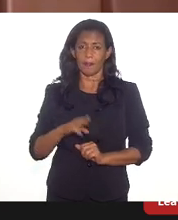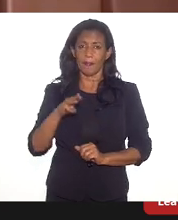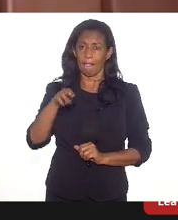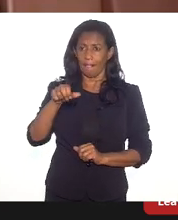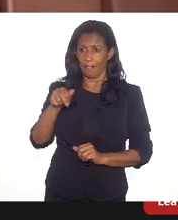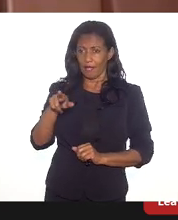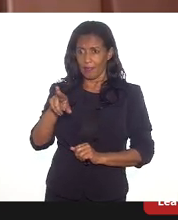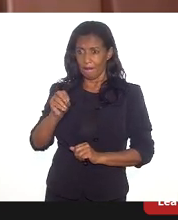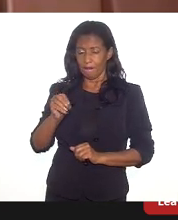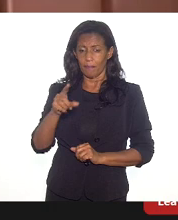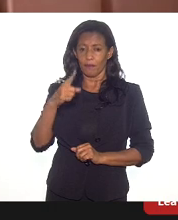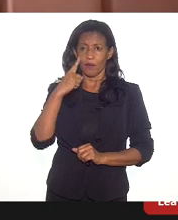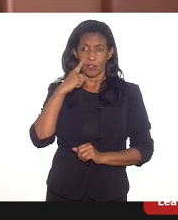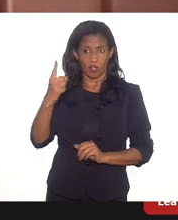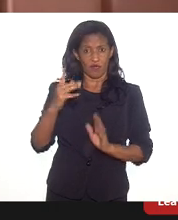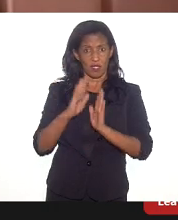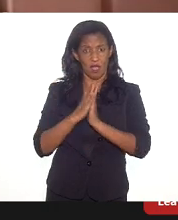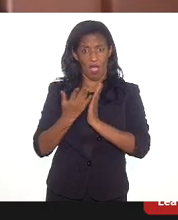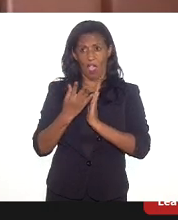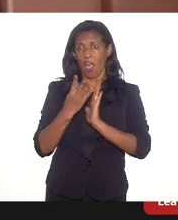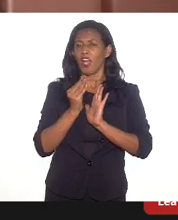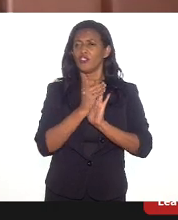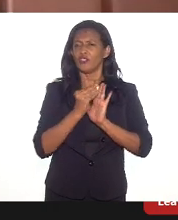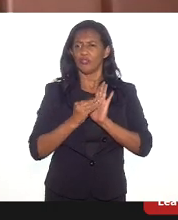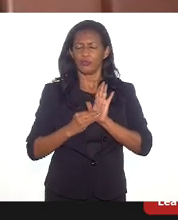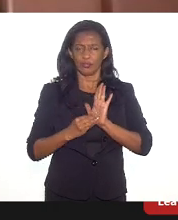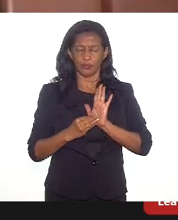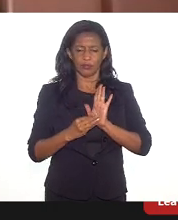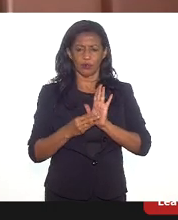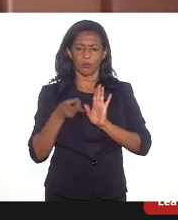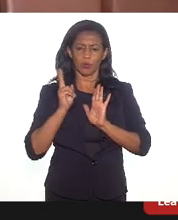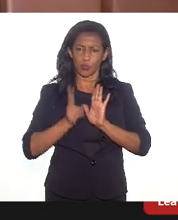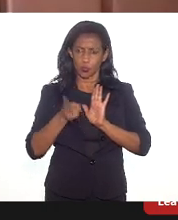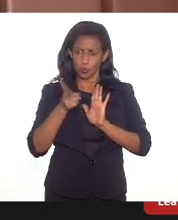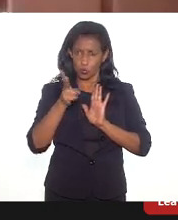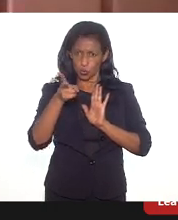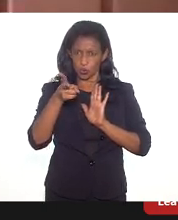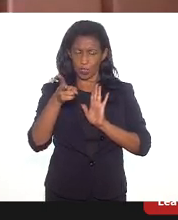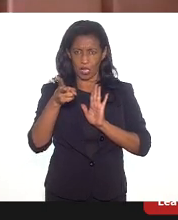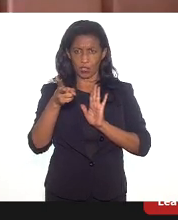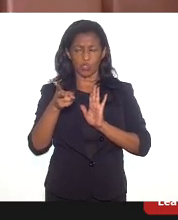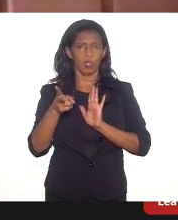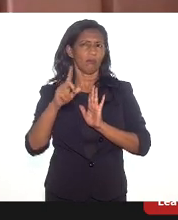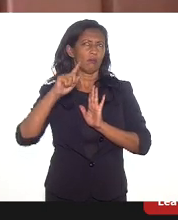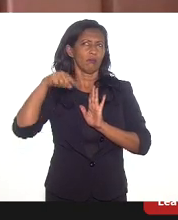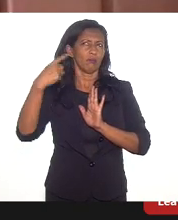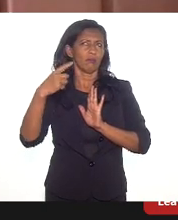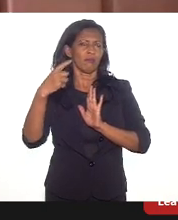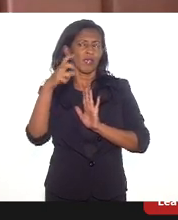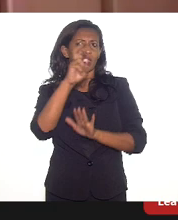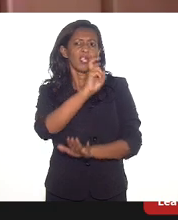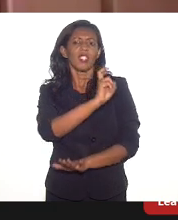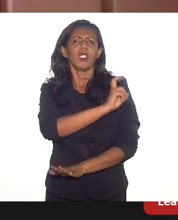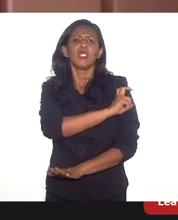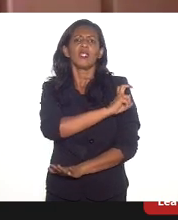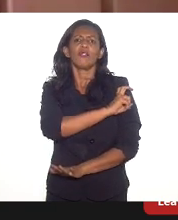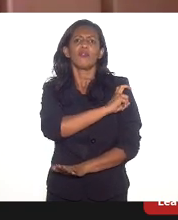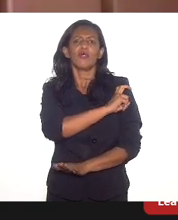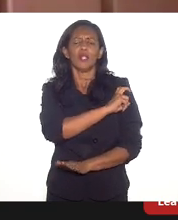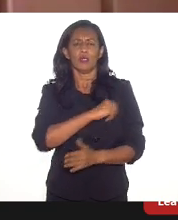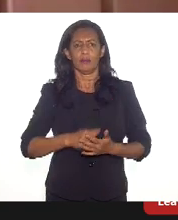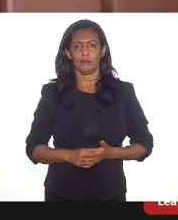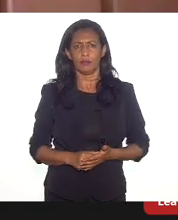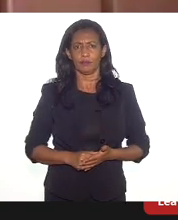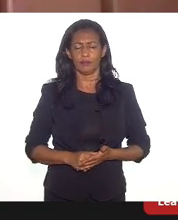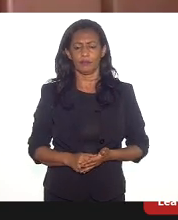Eu queria que você já visse aí a sua agenda para a gente dar continuidade na quinta-feira a partir dos elementos